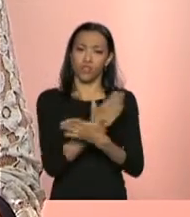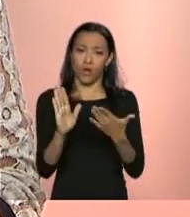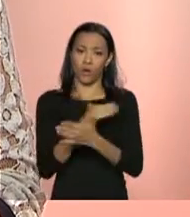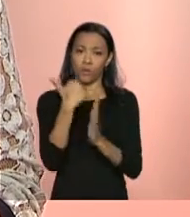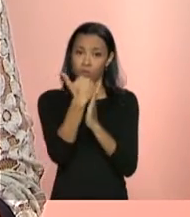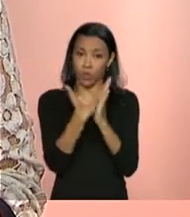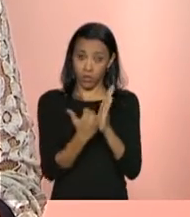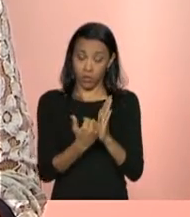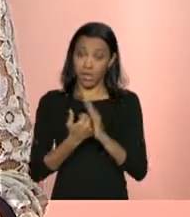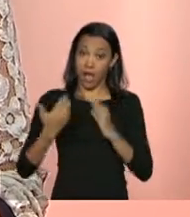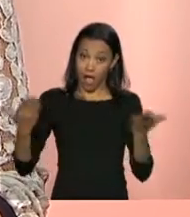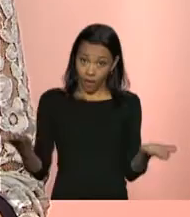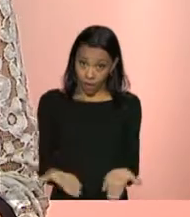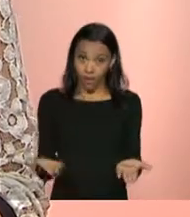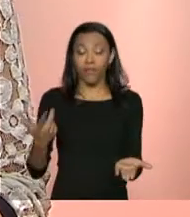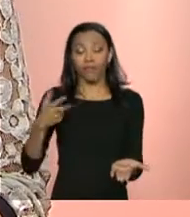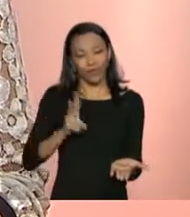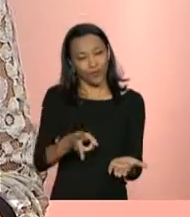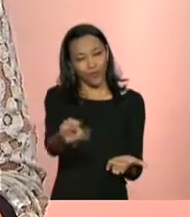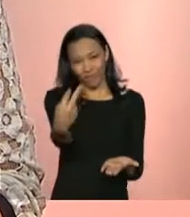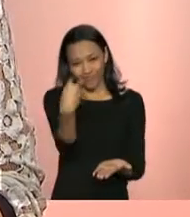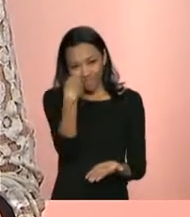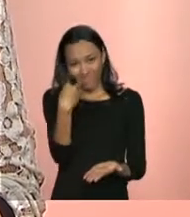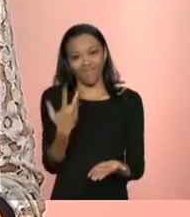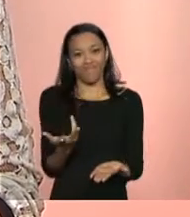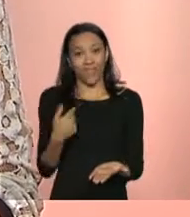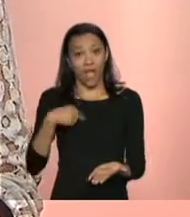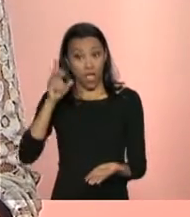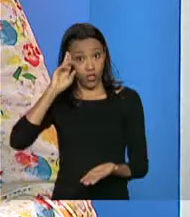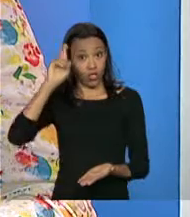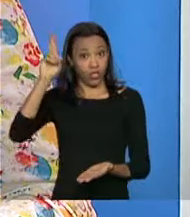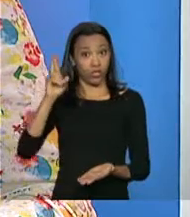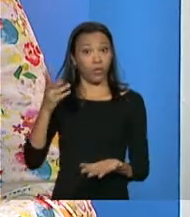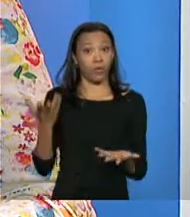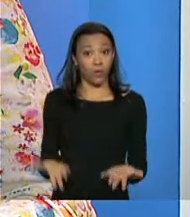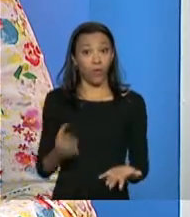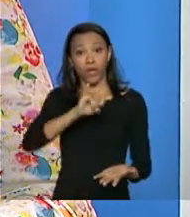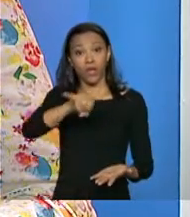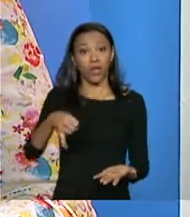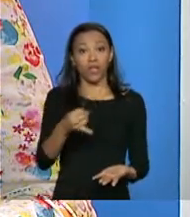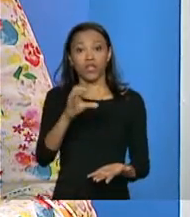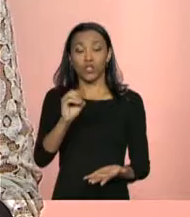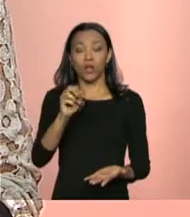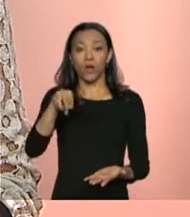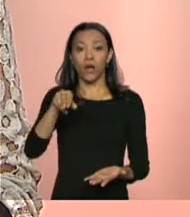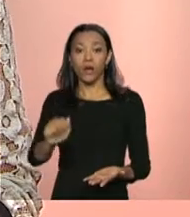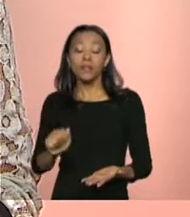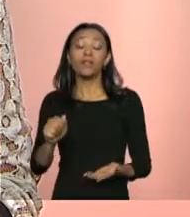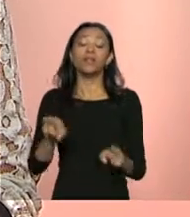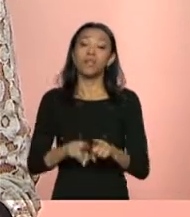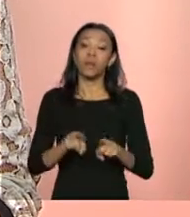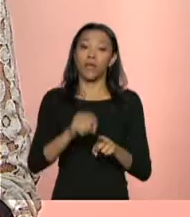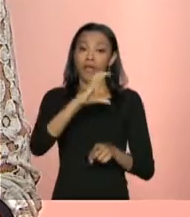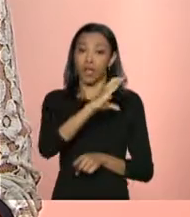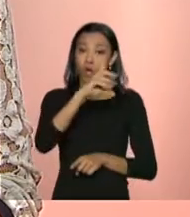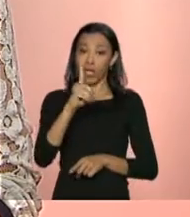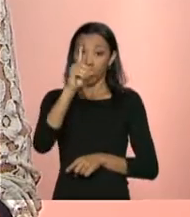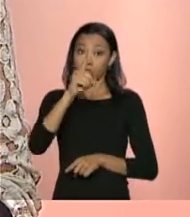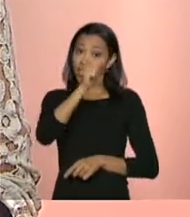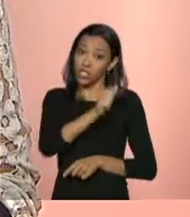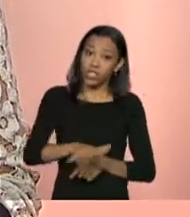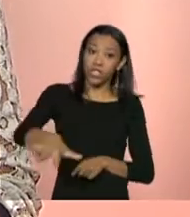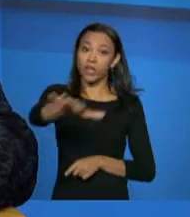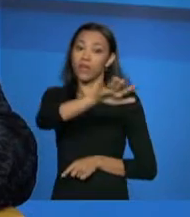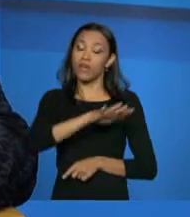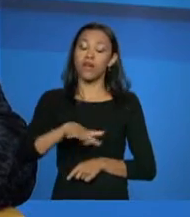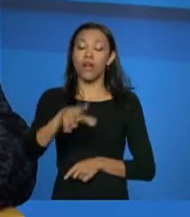Neste segundo bloco, continuam com a gente a diretora do Cadastro Único, Joana Mustafa, e a coordenadora geral de integração de